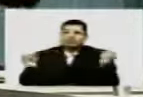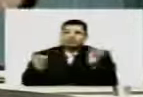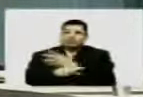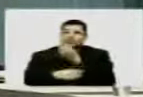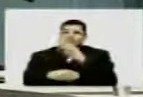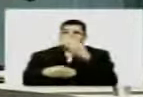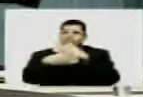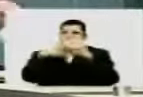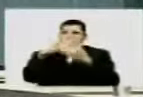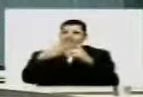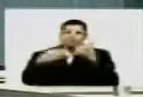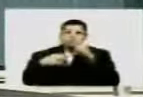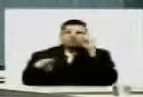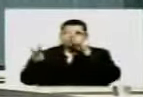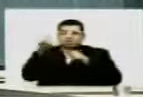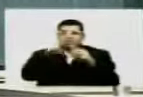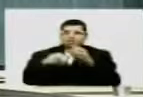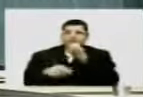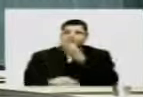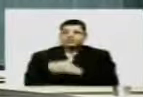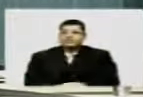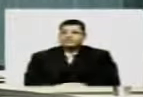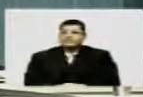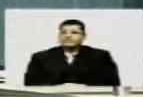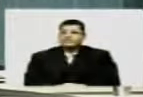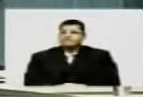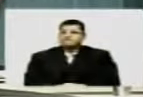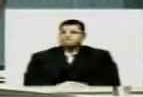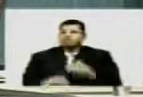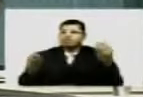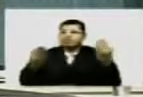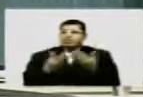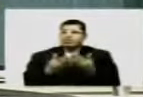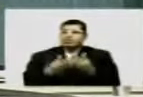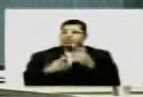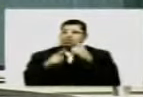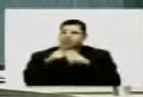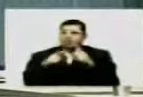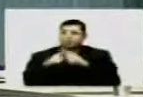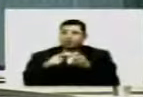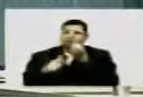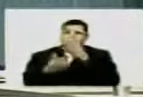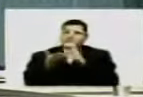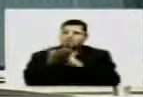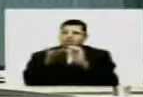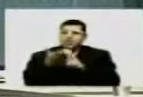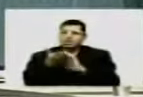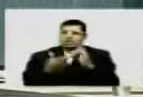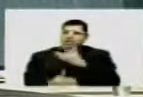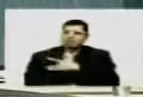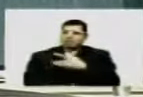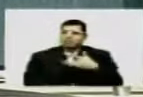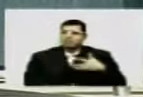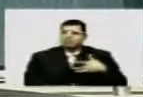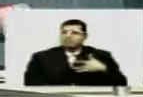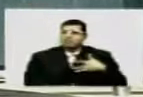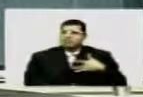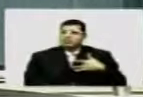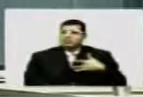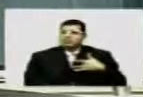De uma obra sem previsão para acabar? Agora, o que é mais grave? O secretário de Saúde